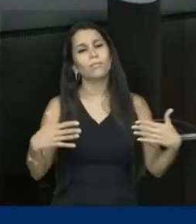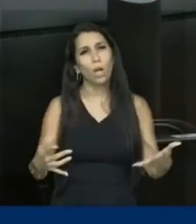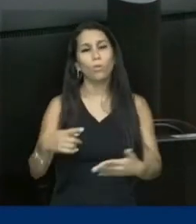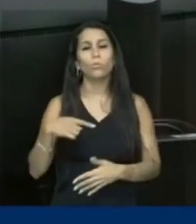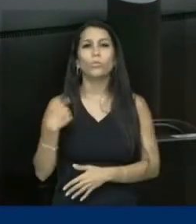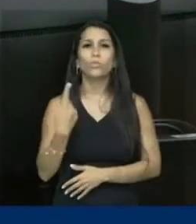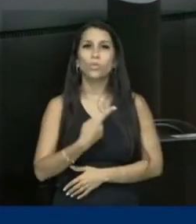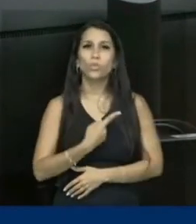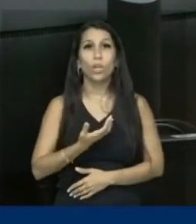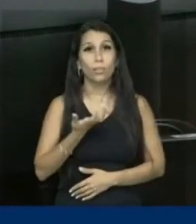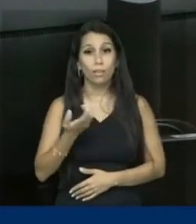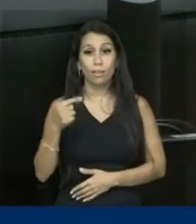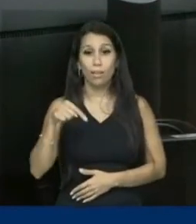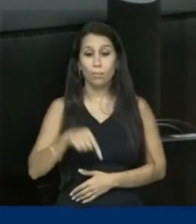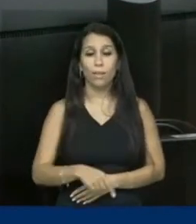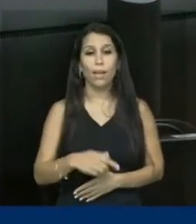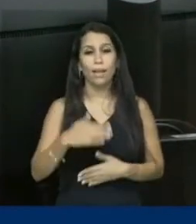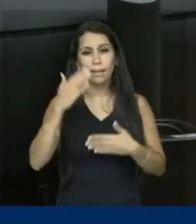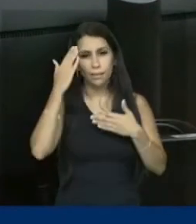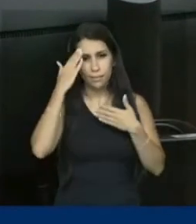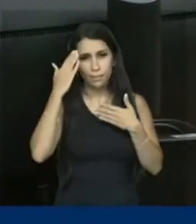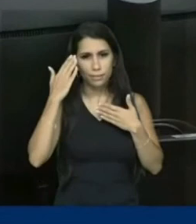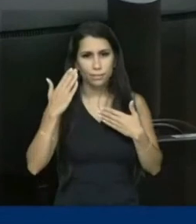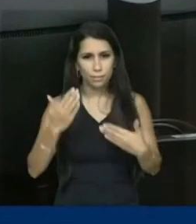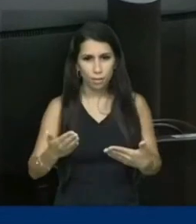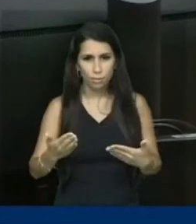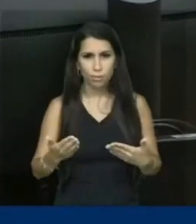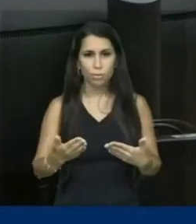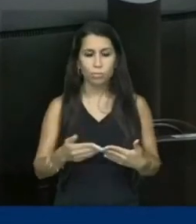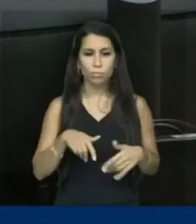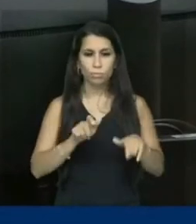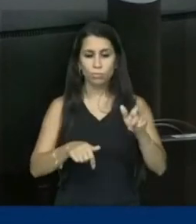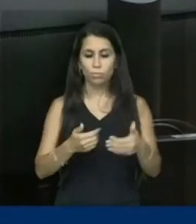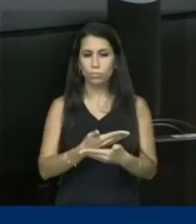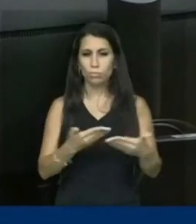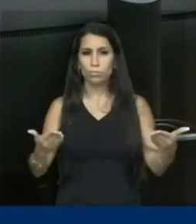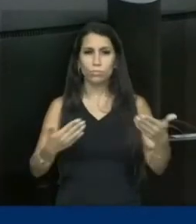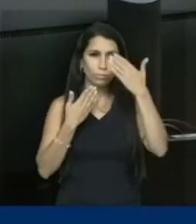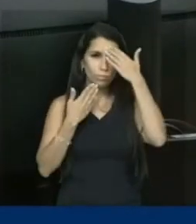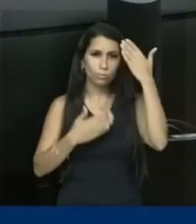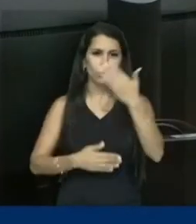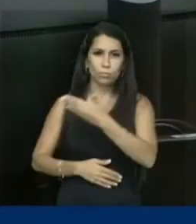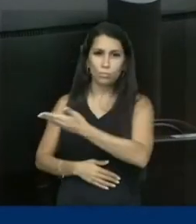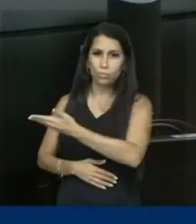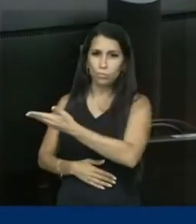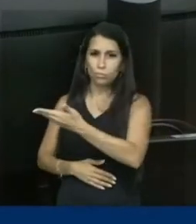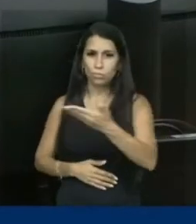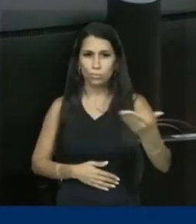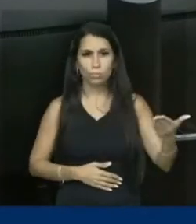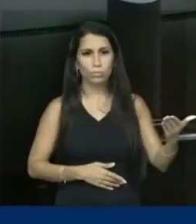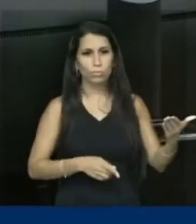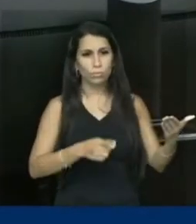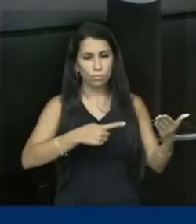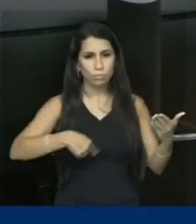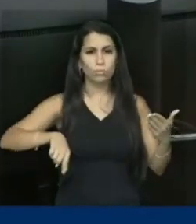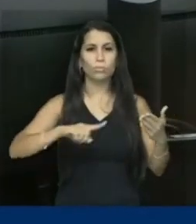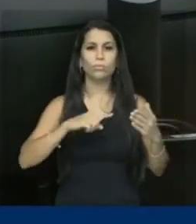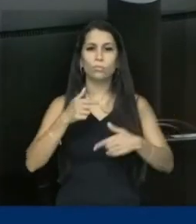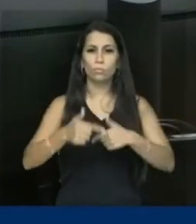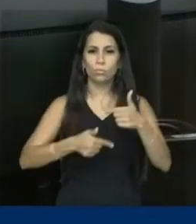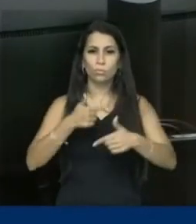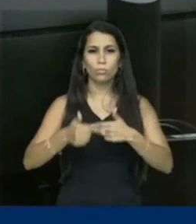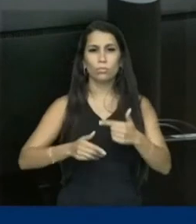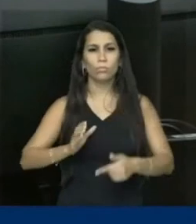aqui também agradecer a atuação e agradecer a condução nesta